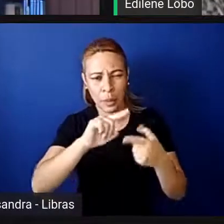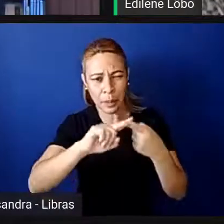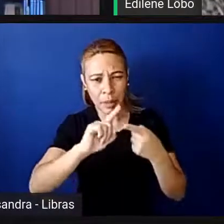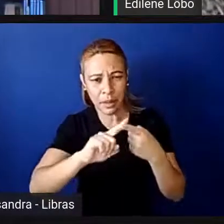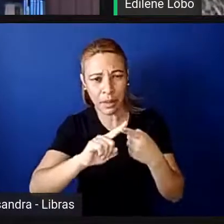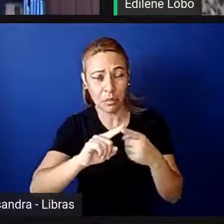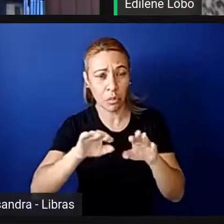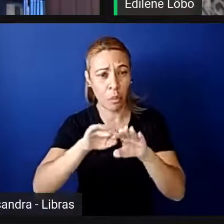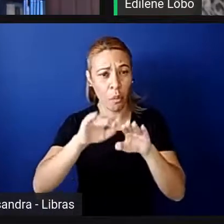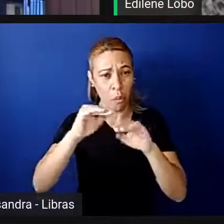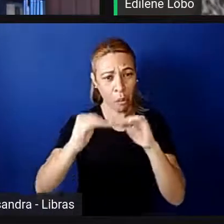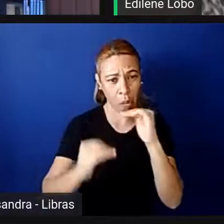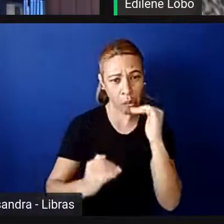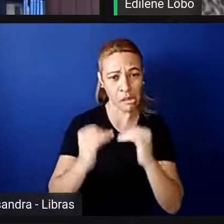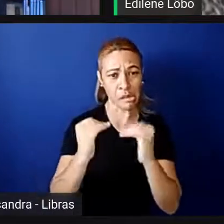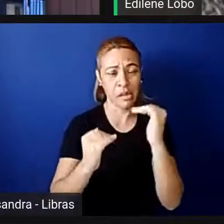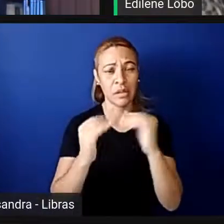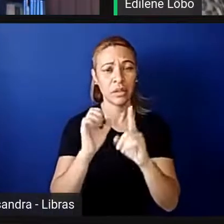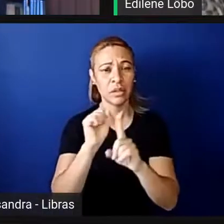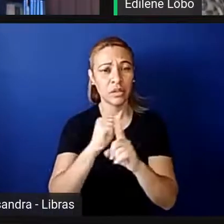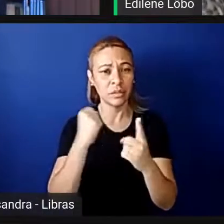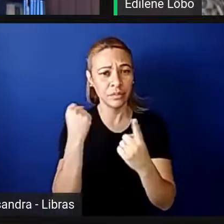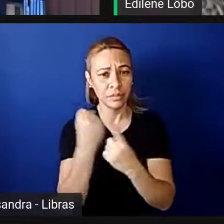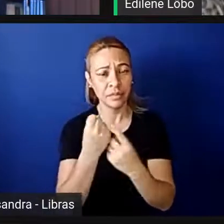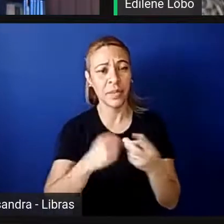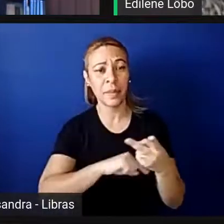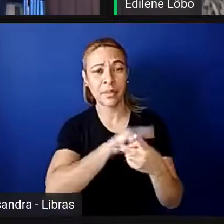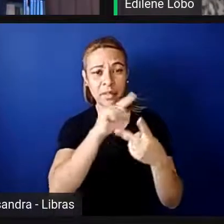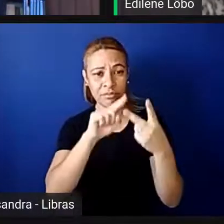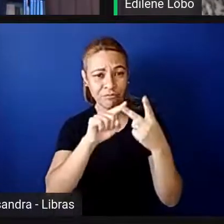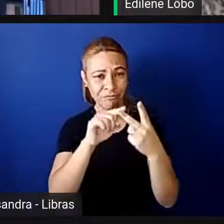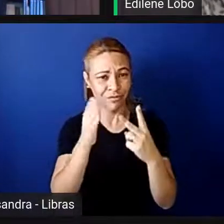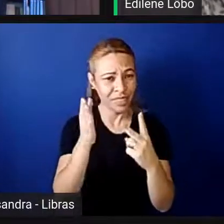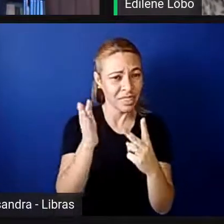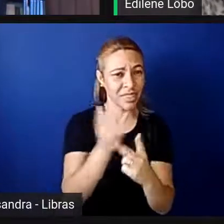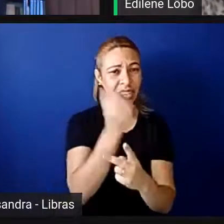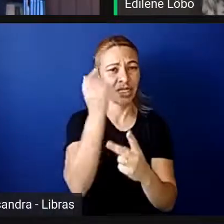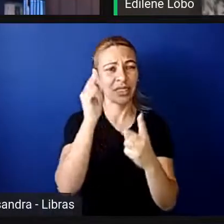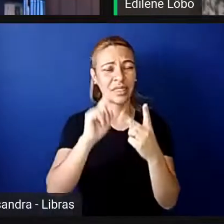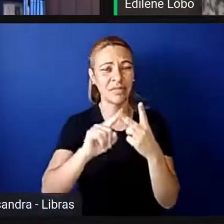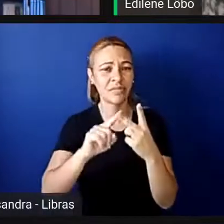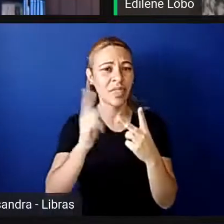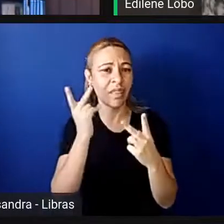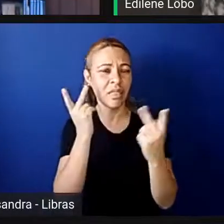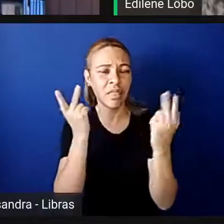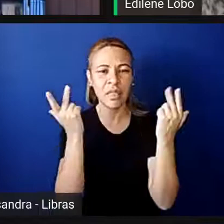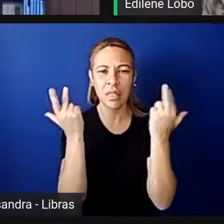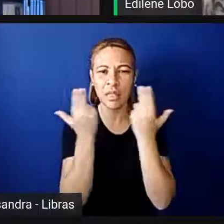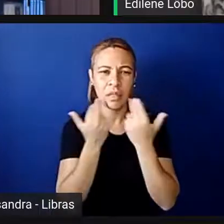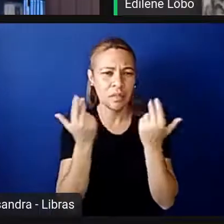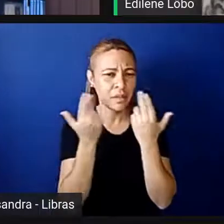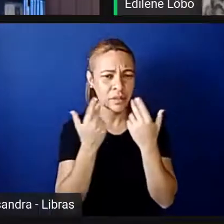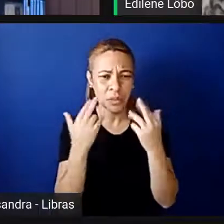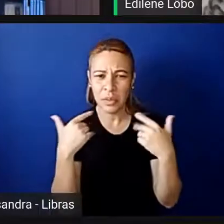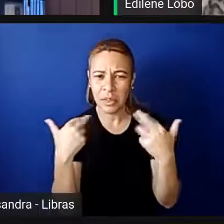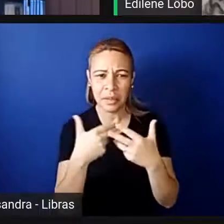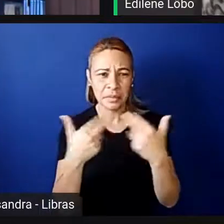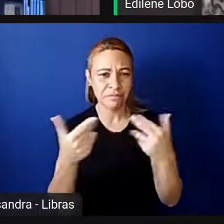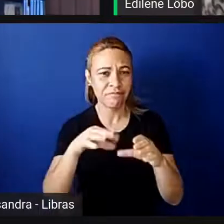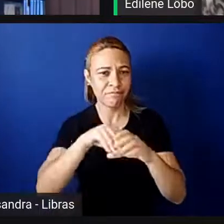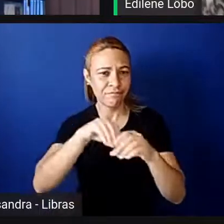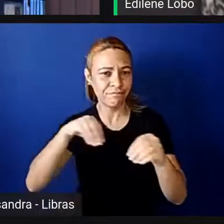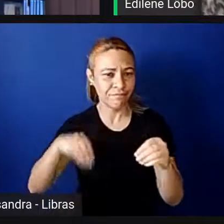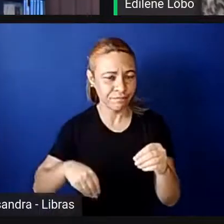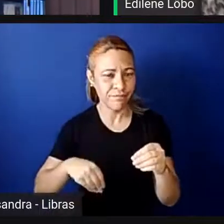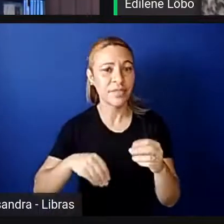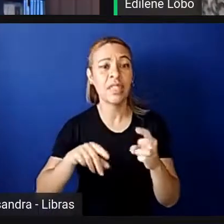social, passa pelo combate a essa naturalização com a exclusão e